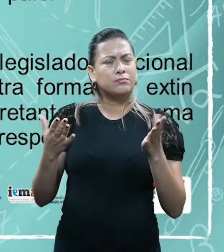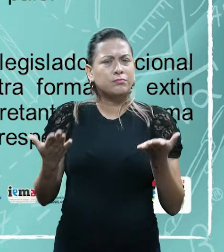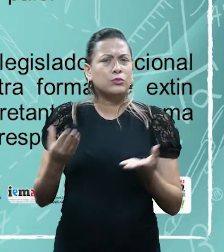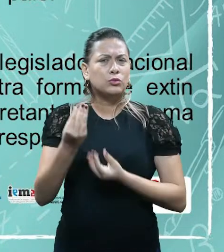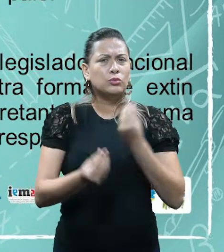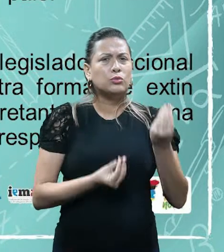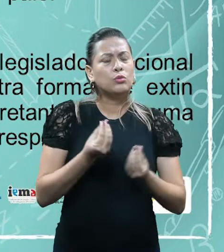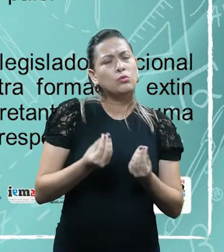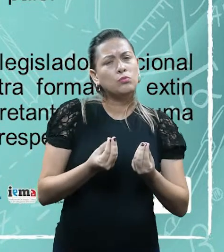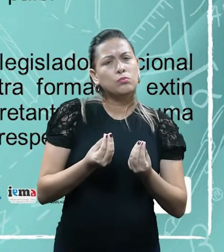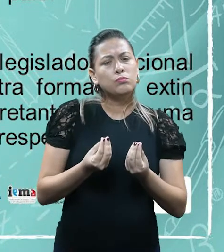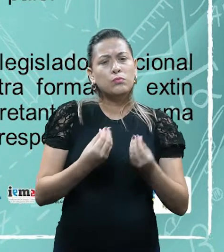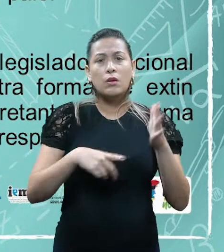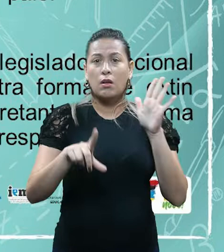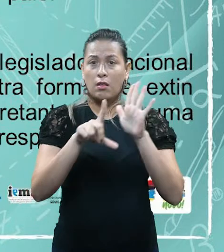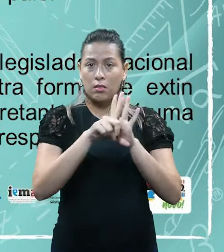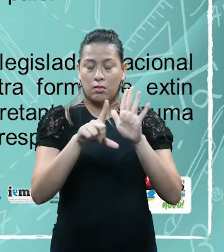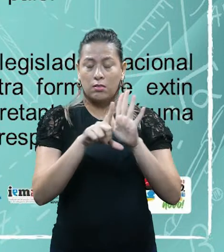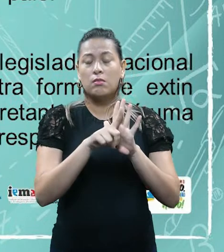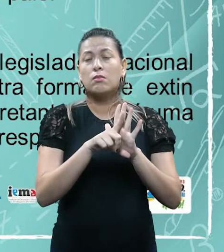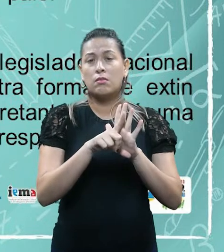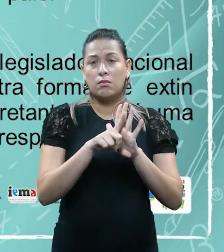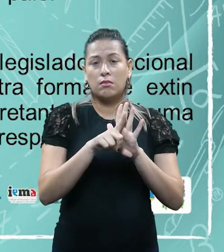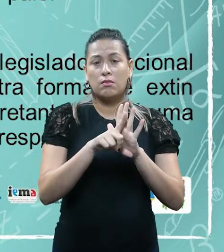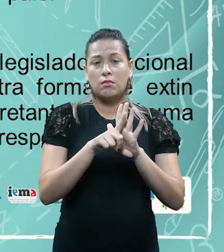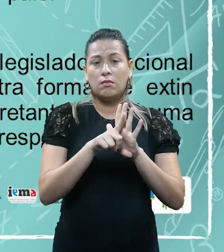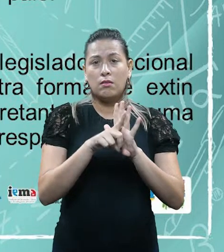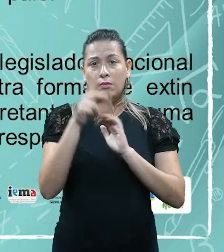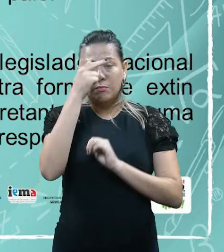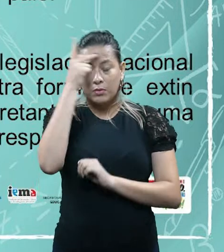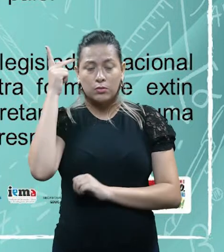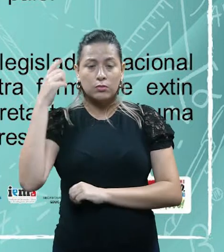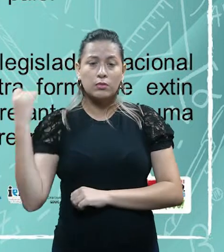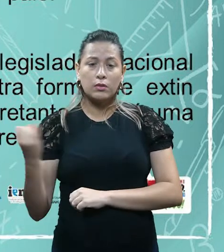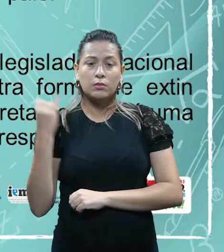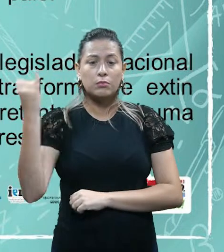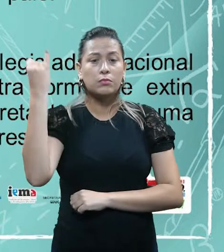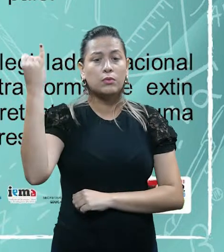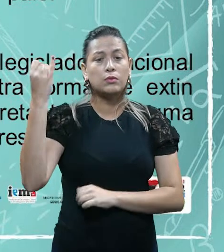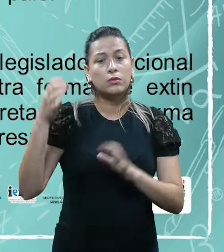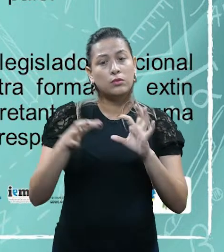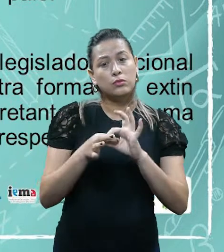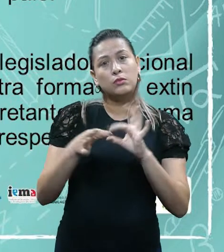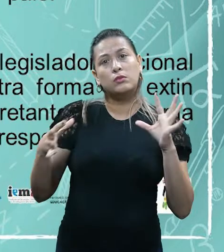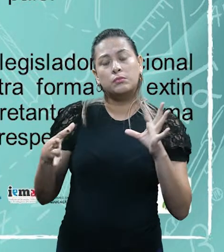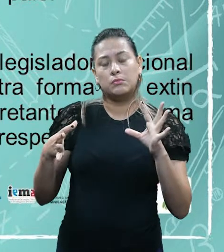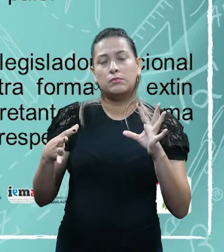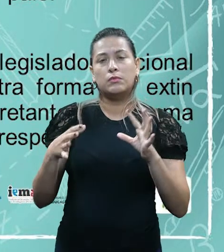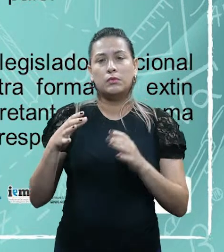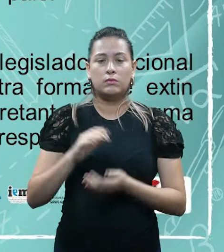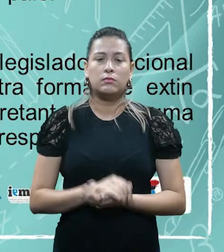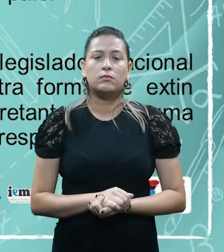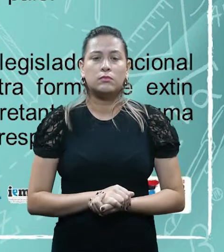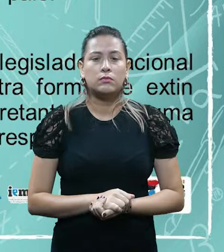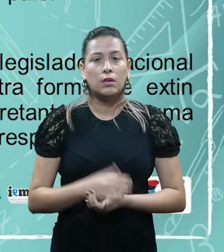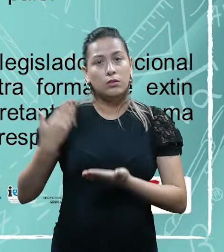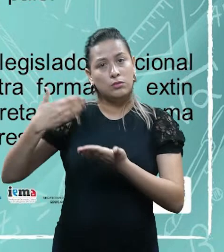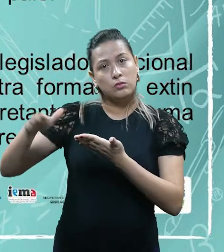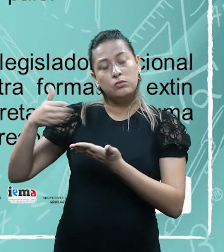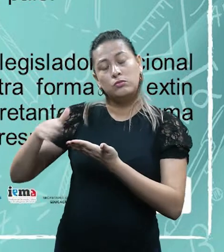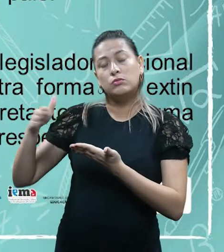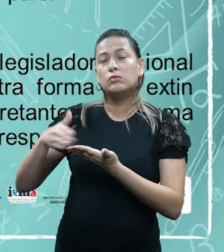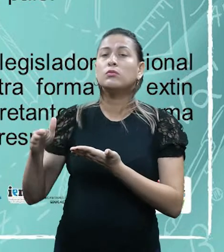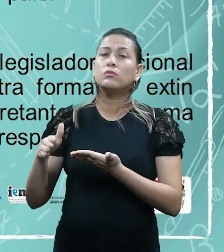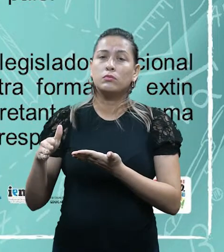no caso, o legislador nacional autorizando os entes da federação a estabelecer outra forma de extinção da obrigação